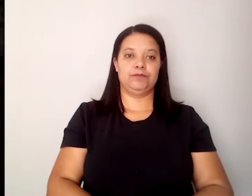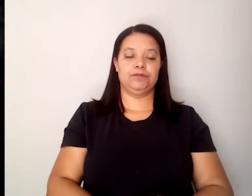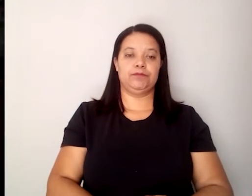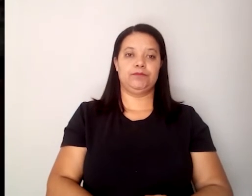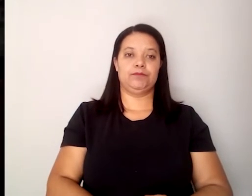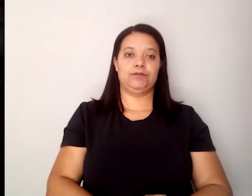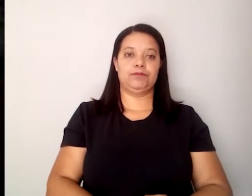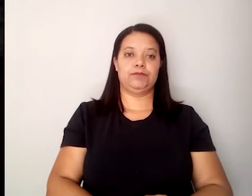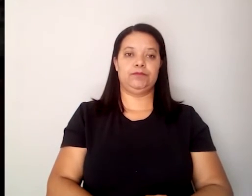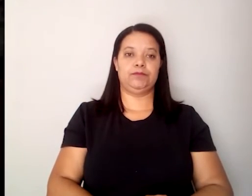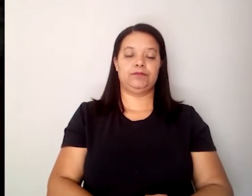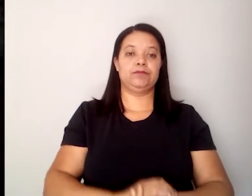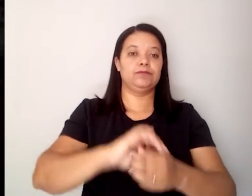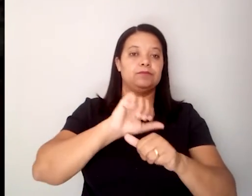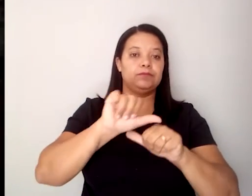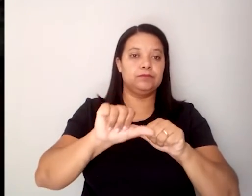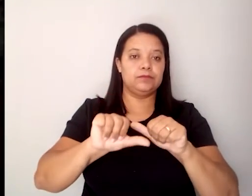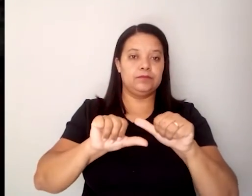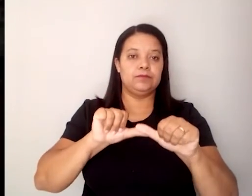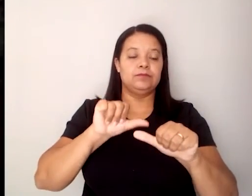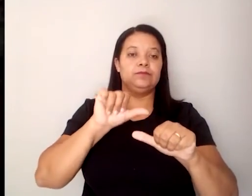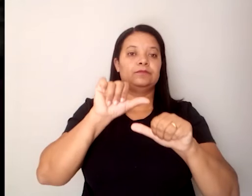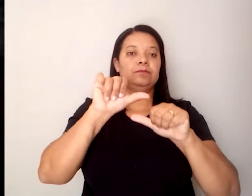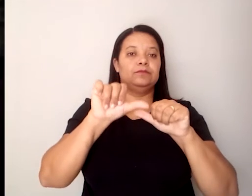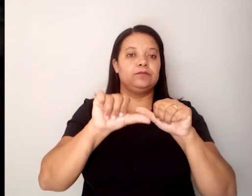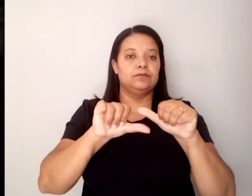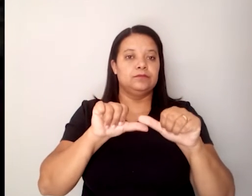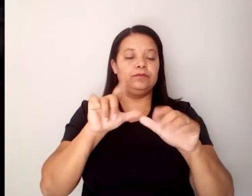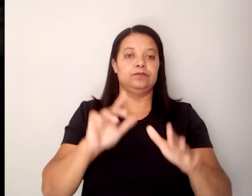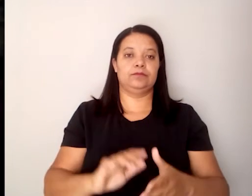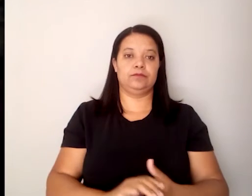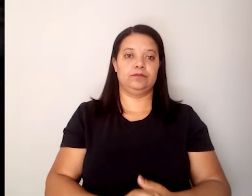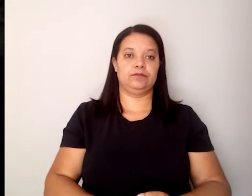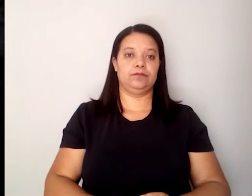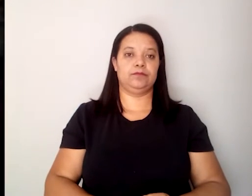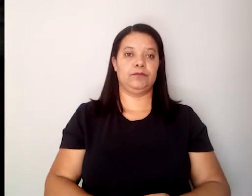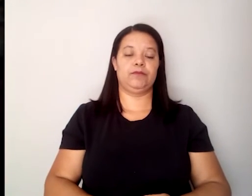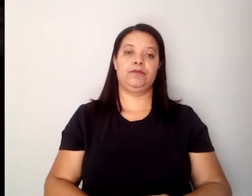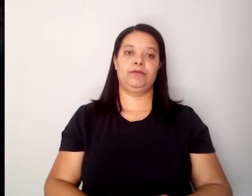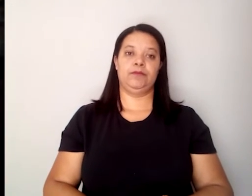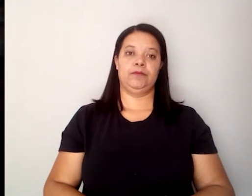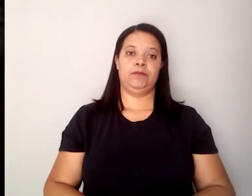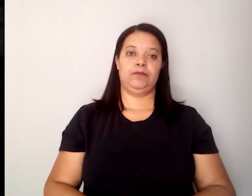que há transformação, que não se pode